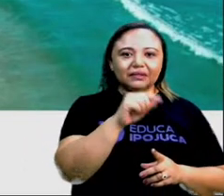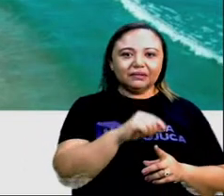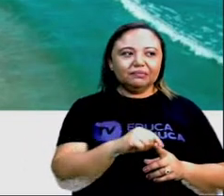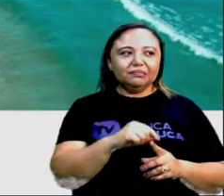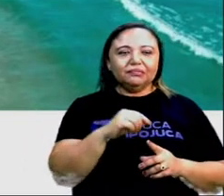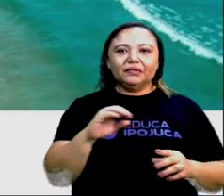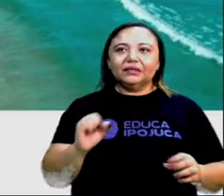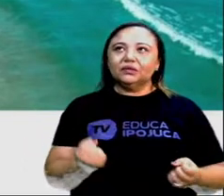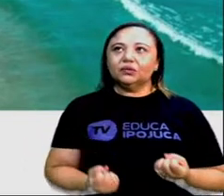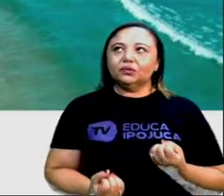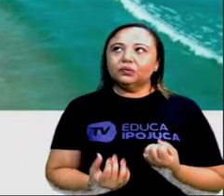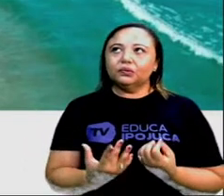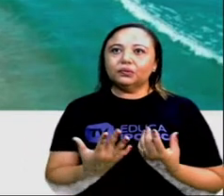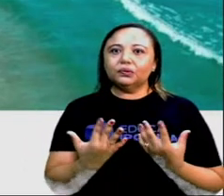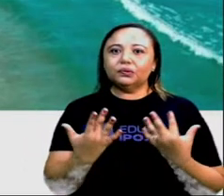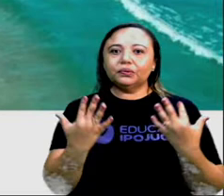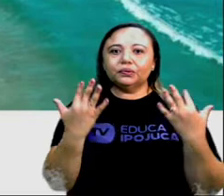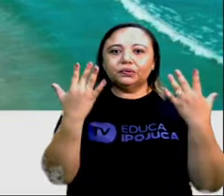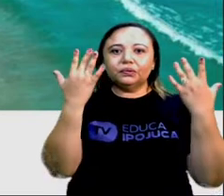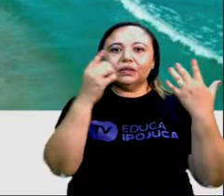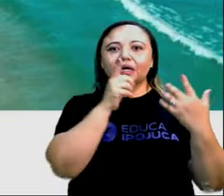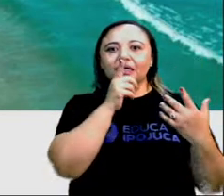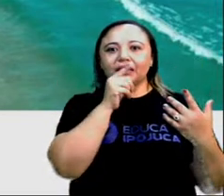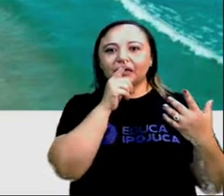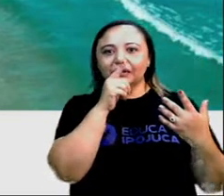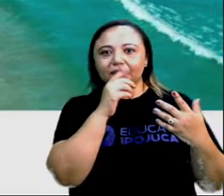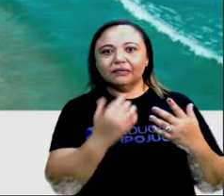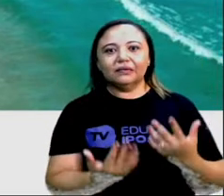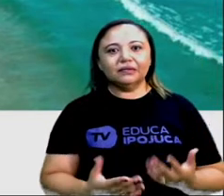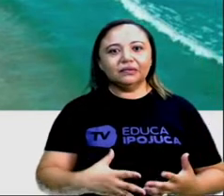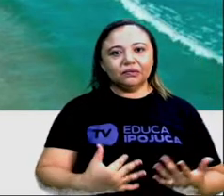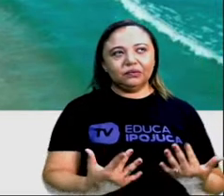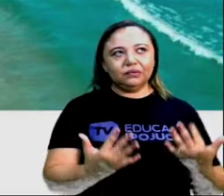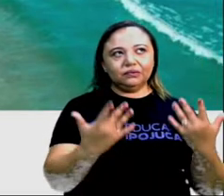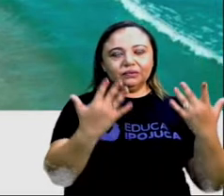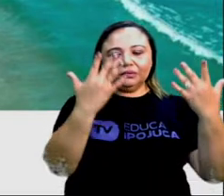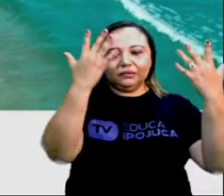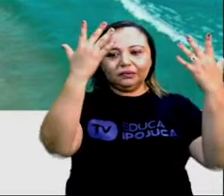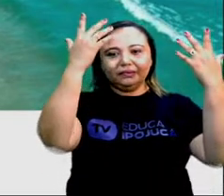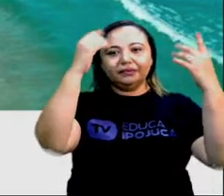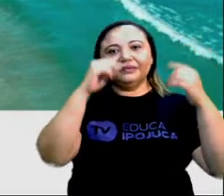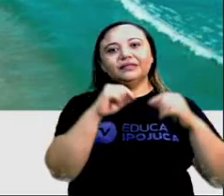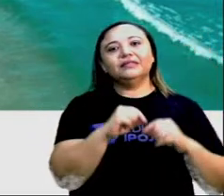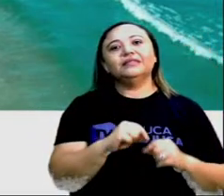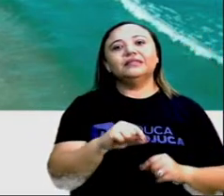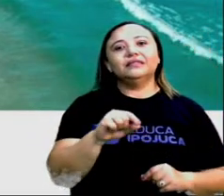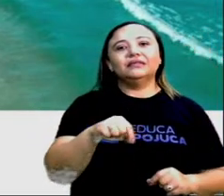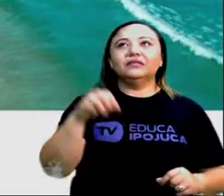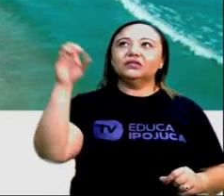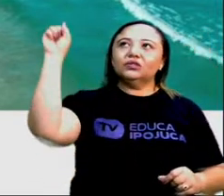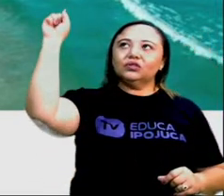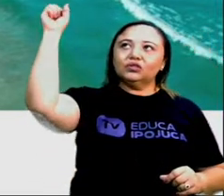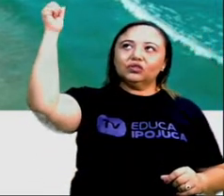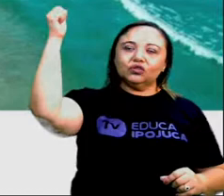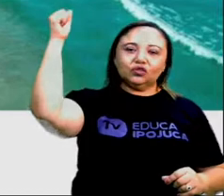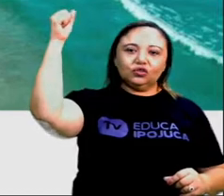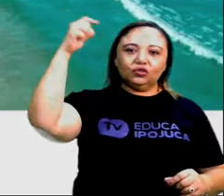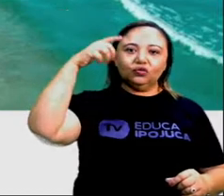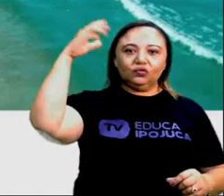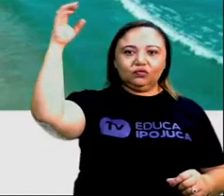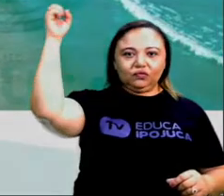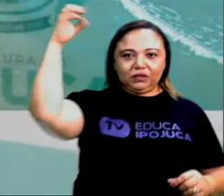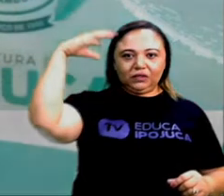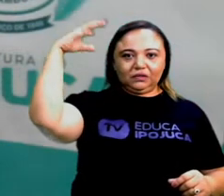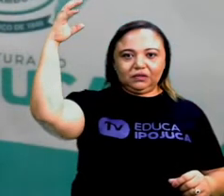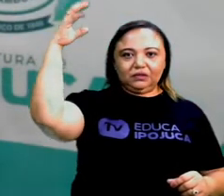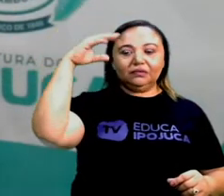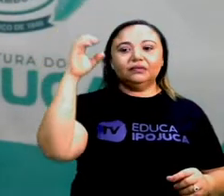evaporação mais rápida da água acumulada nos solos, também resultando em chuvas constantes. Às